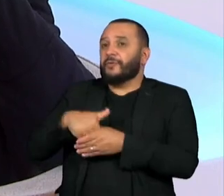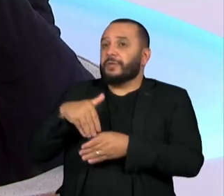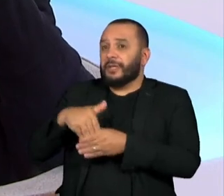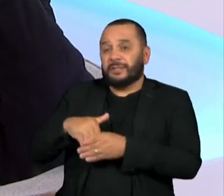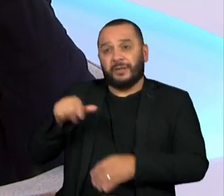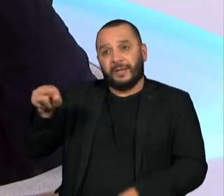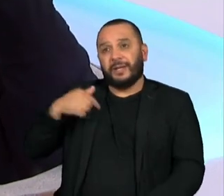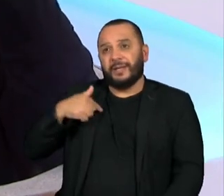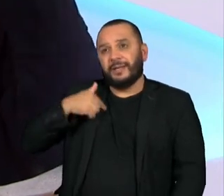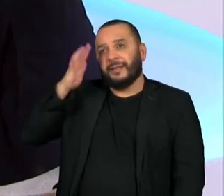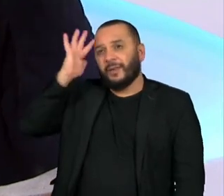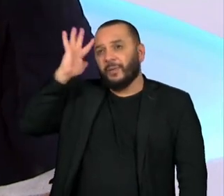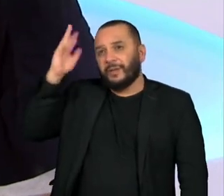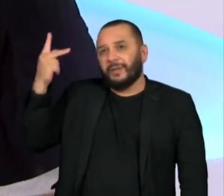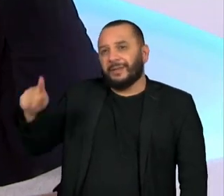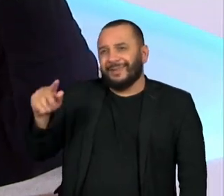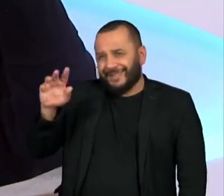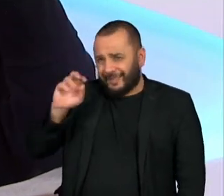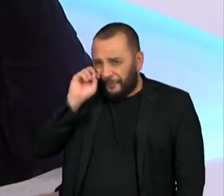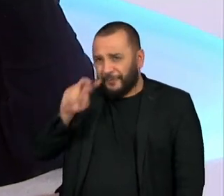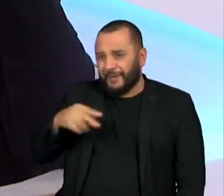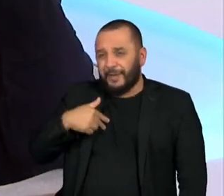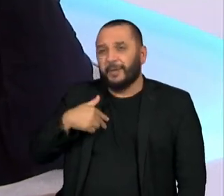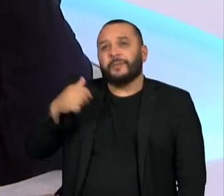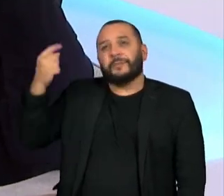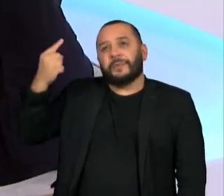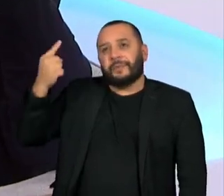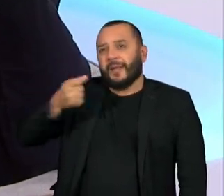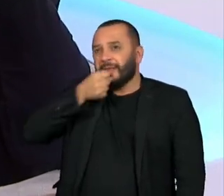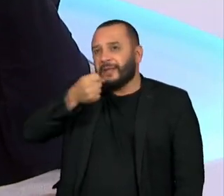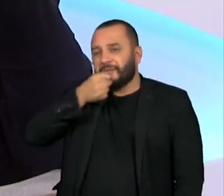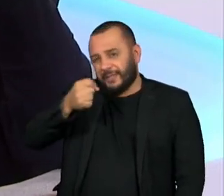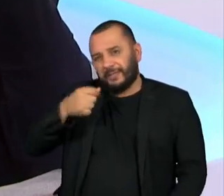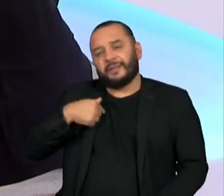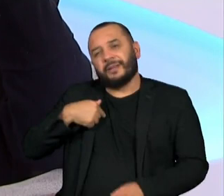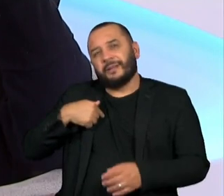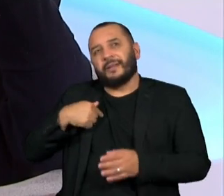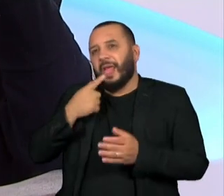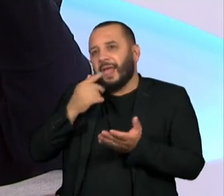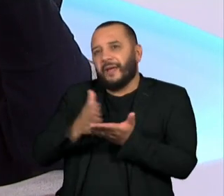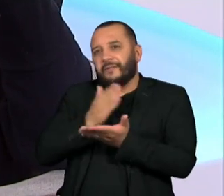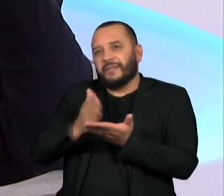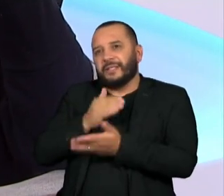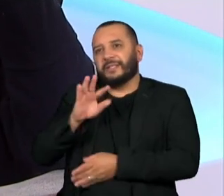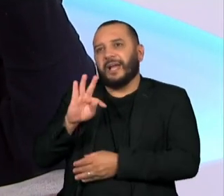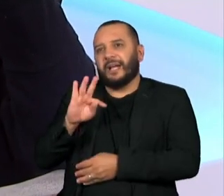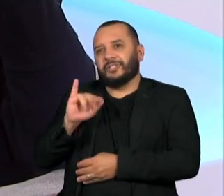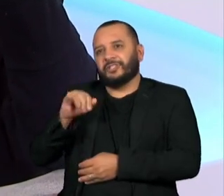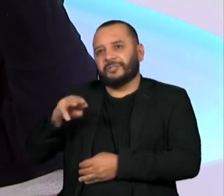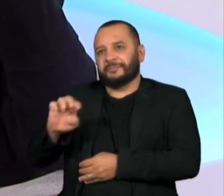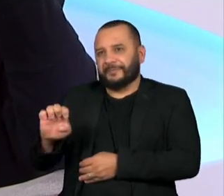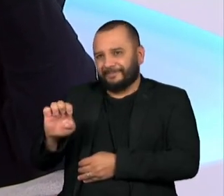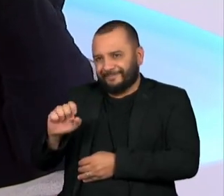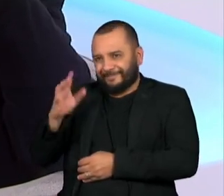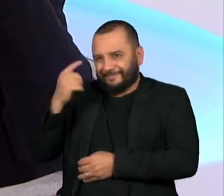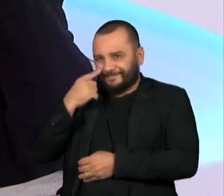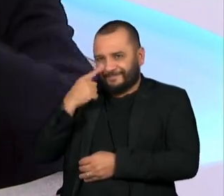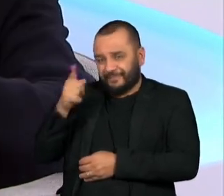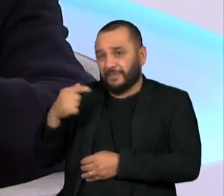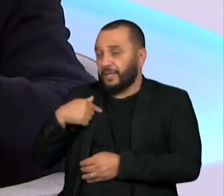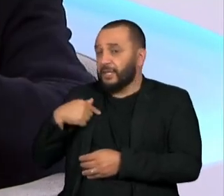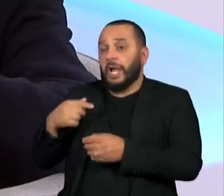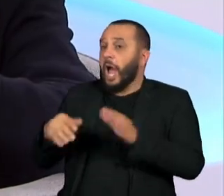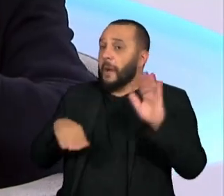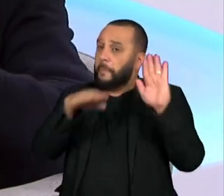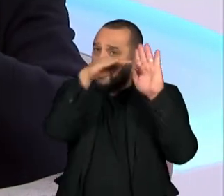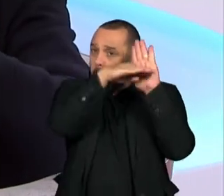numa tese, a começar pela primeira entrevista para a revista Time, uma tese de que não era necessário apresentar